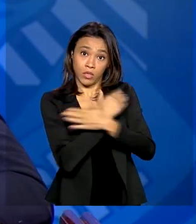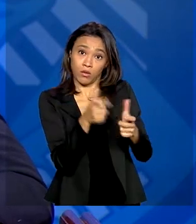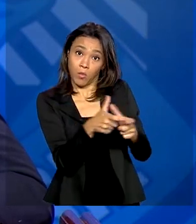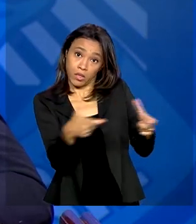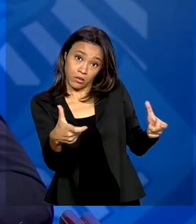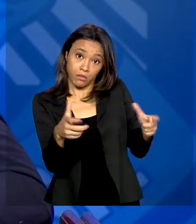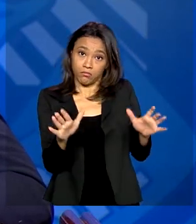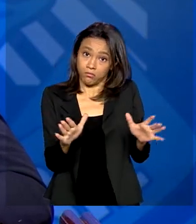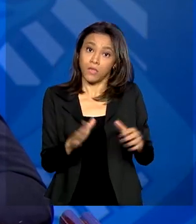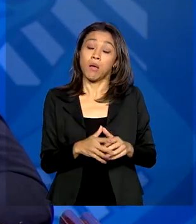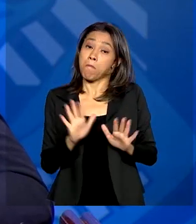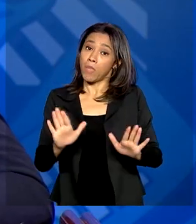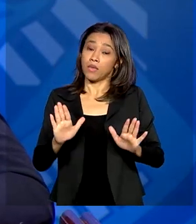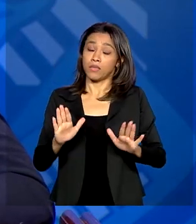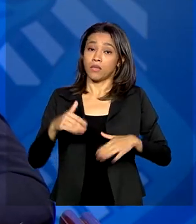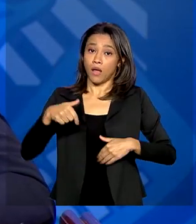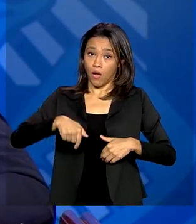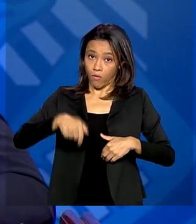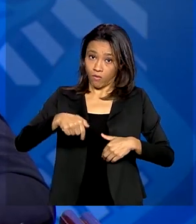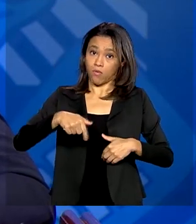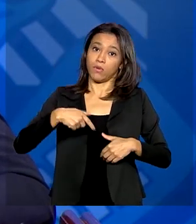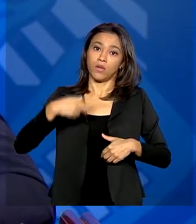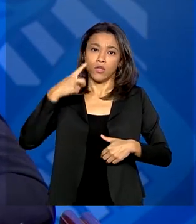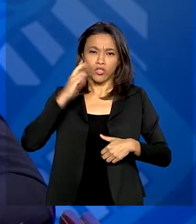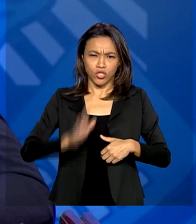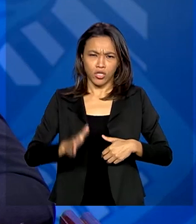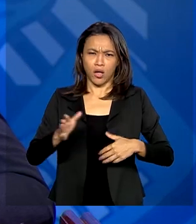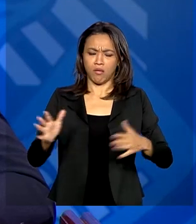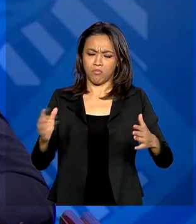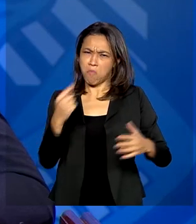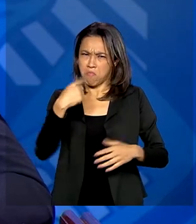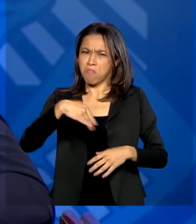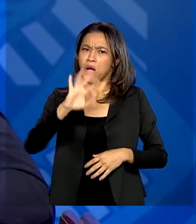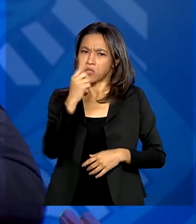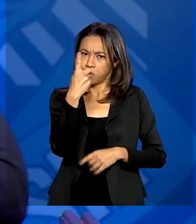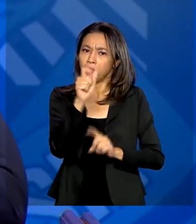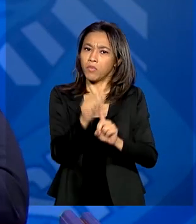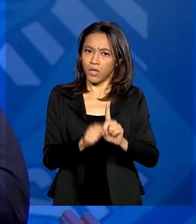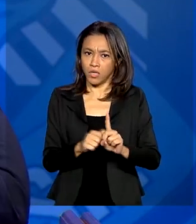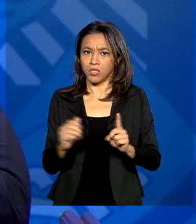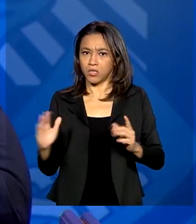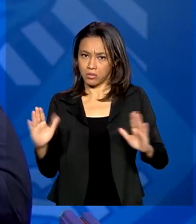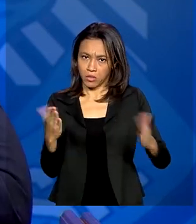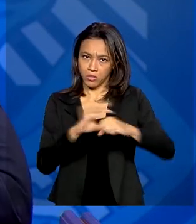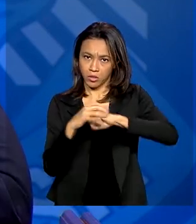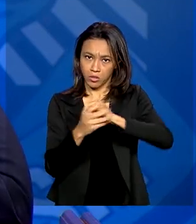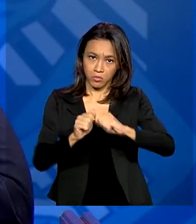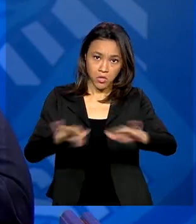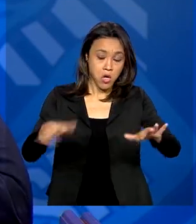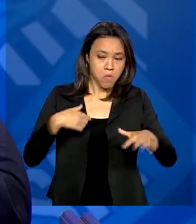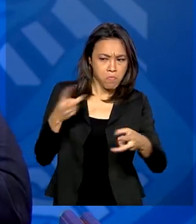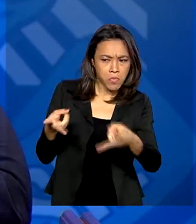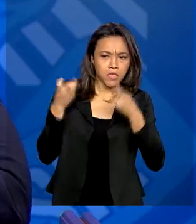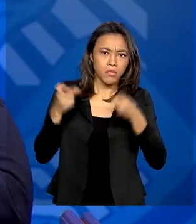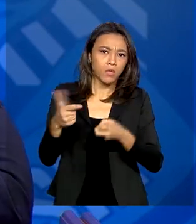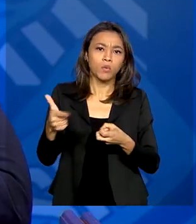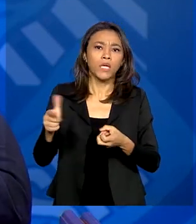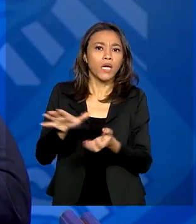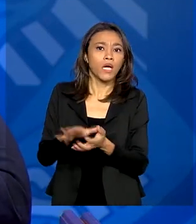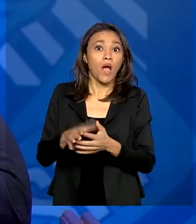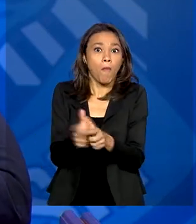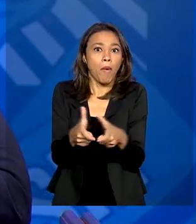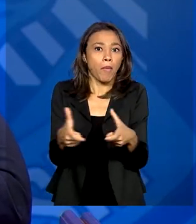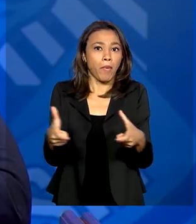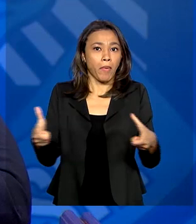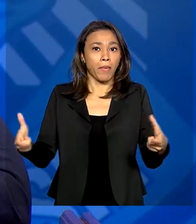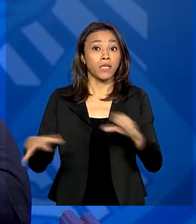Mas, por enquanto, nesse primeiro instante de crise, passado já há mais de um mês, nós não verificamos um aumento do número de pedidos de seguro